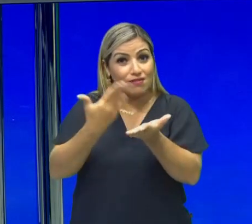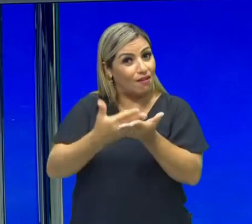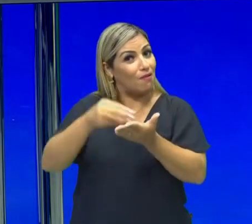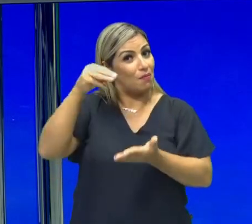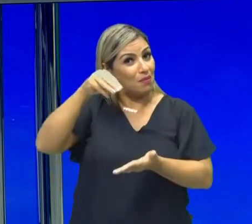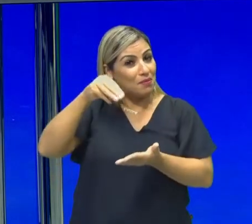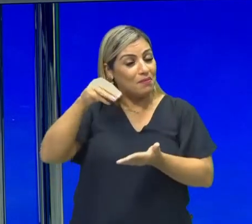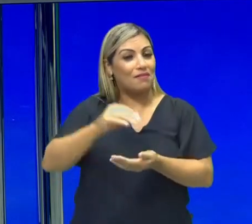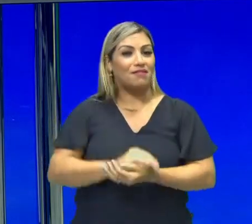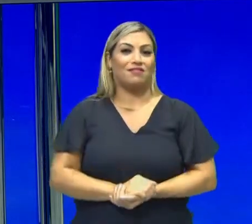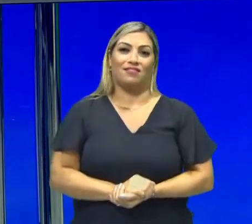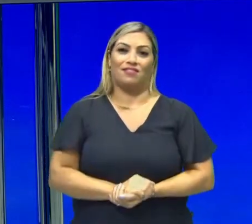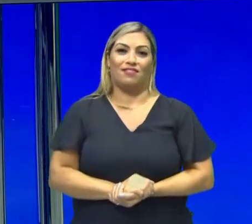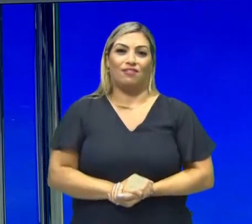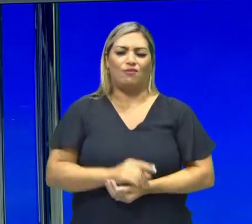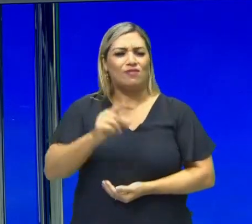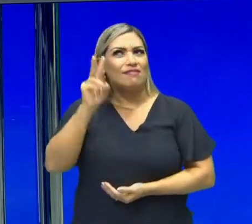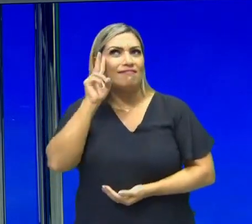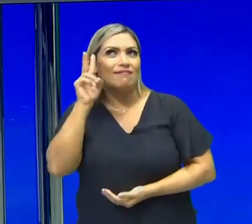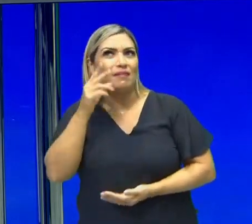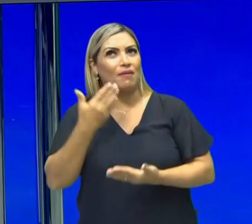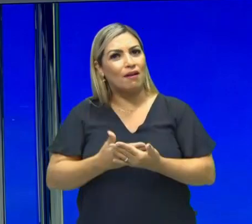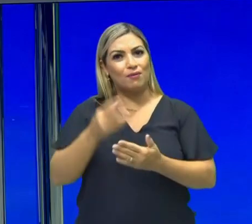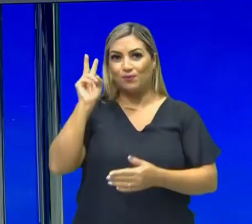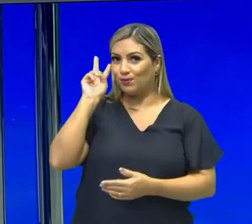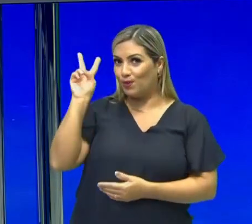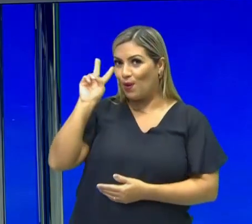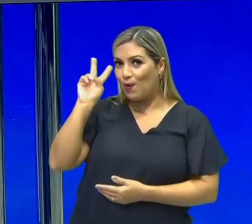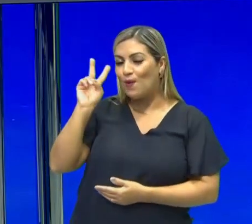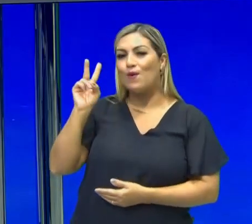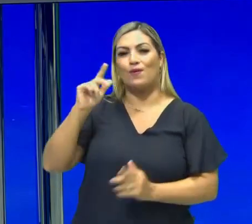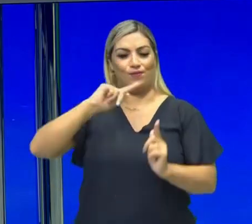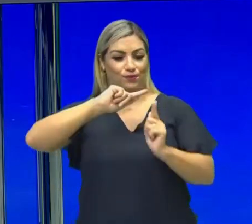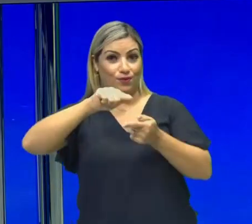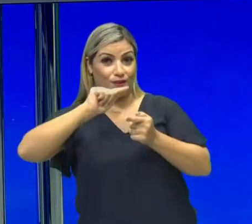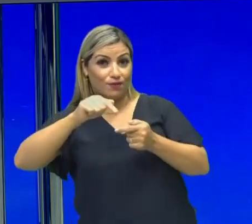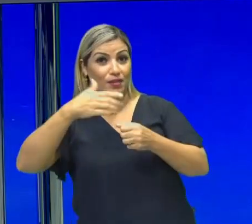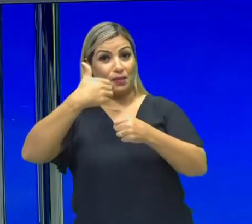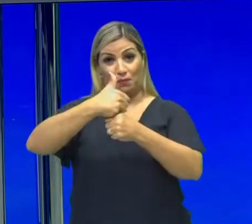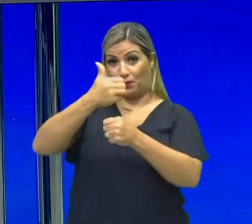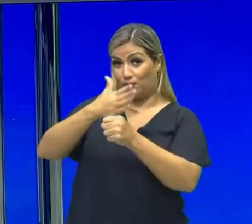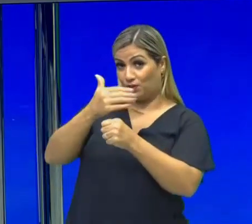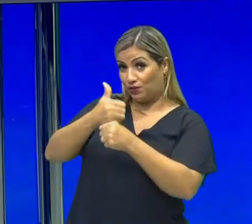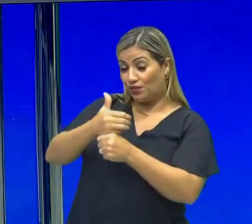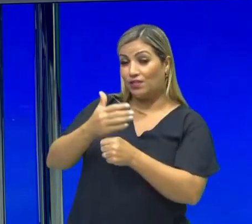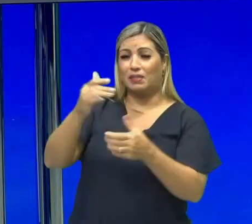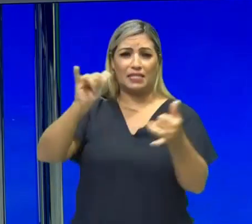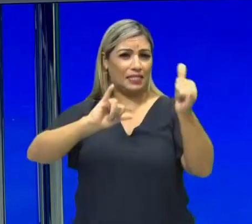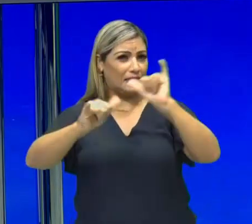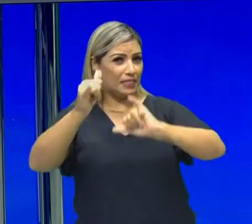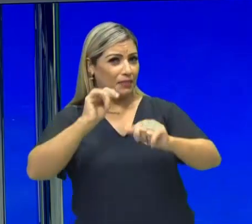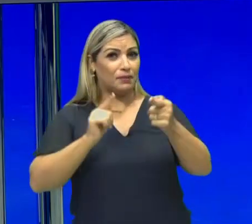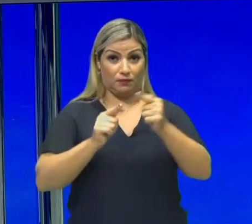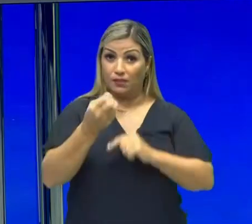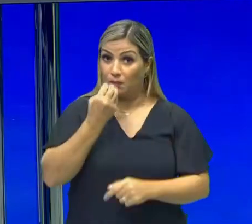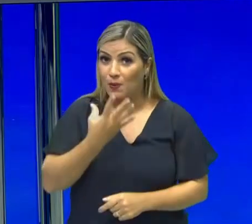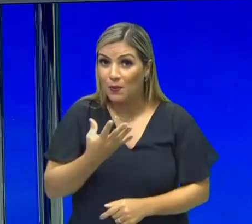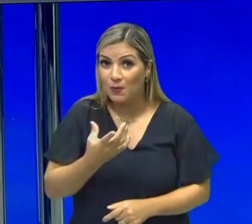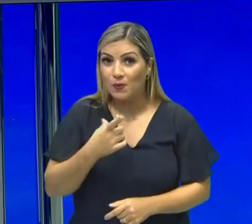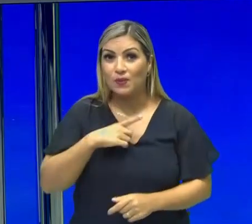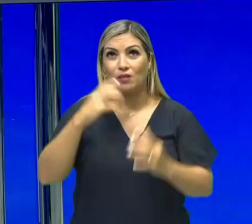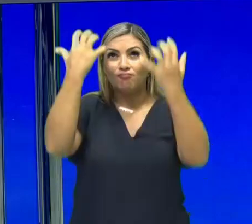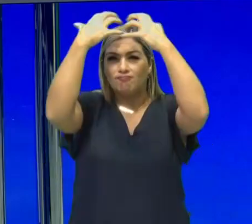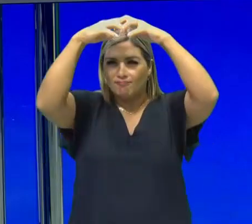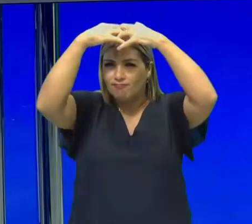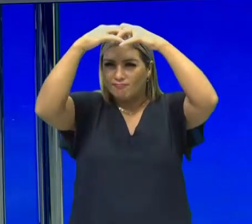de matemática, física, você lembra da aula de história, de geografia, da aula de biologia, da aula de química, física, está bom? Traga a